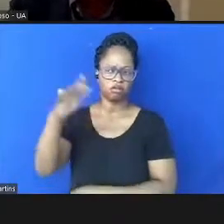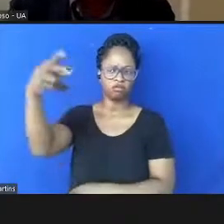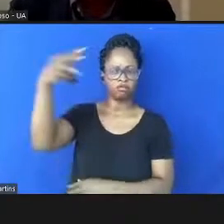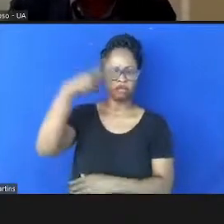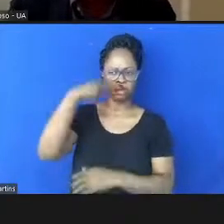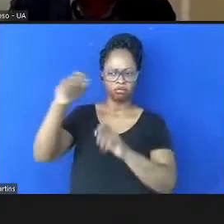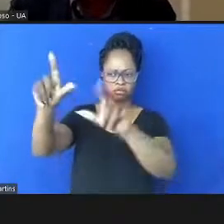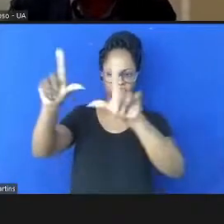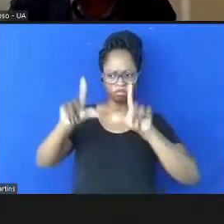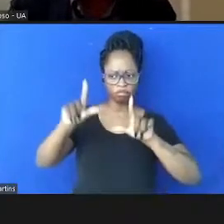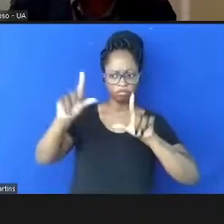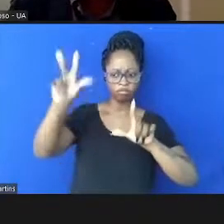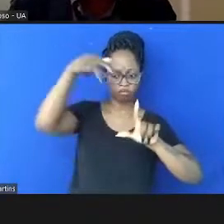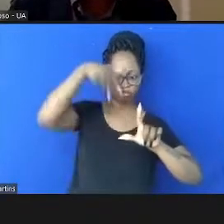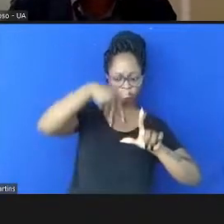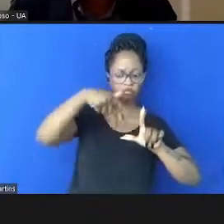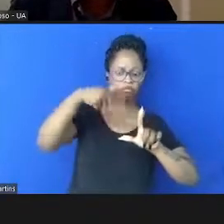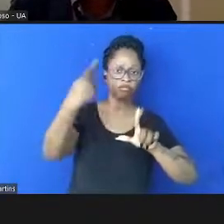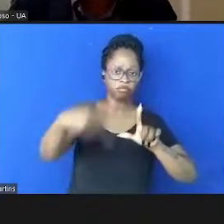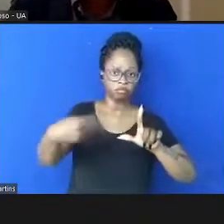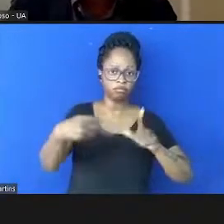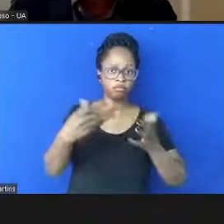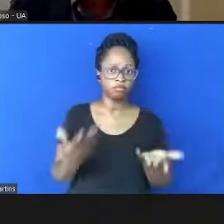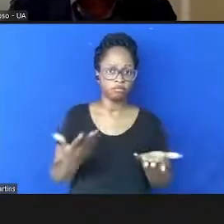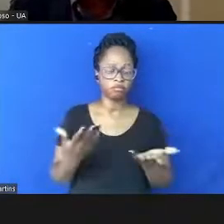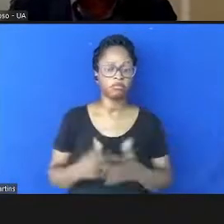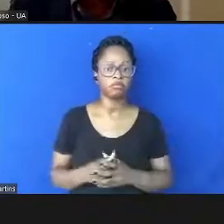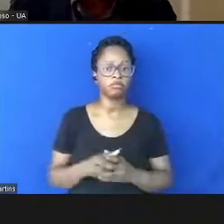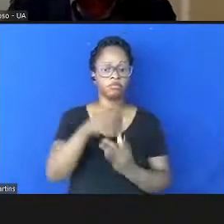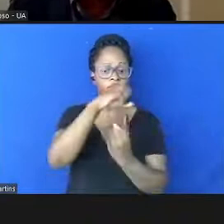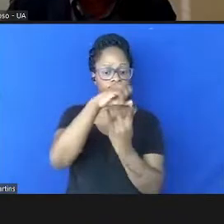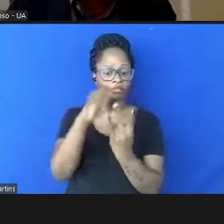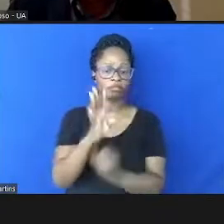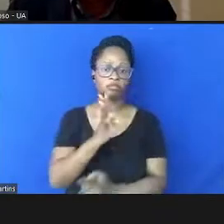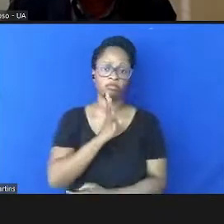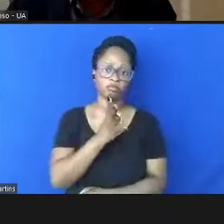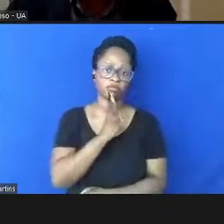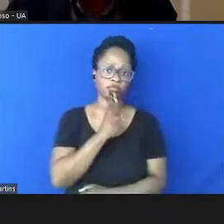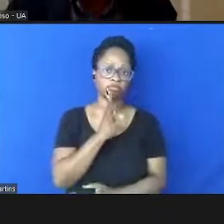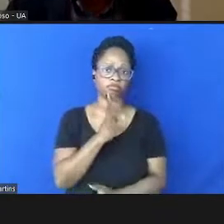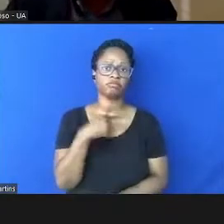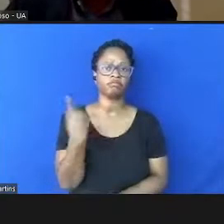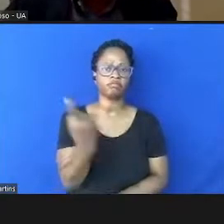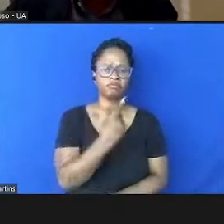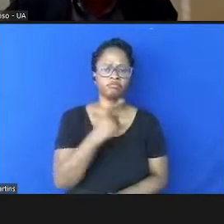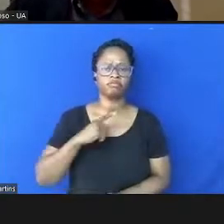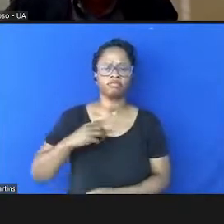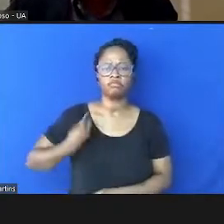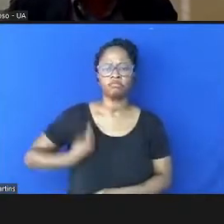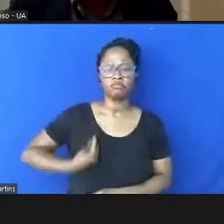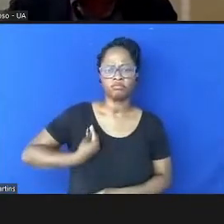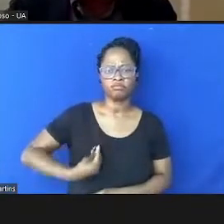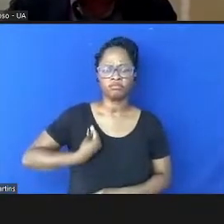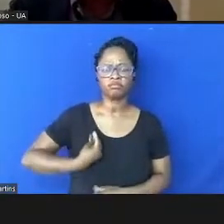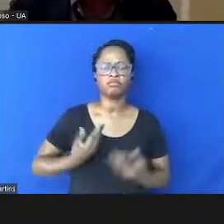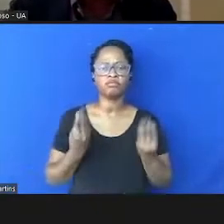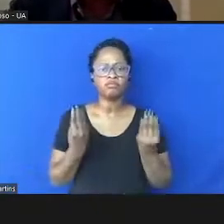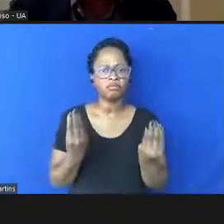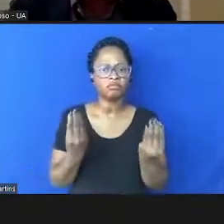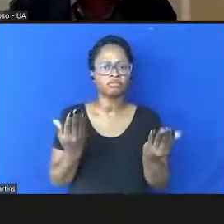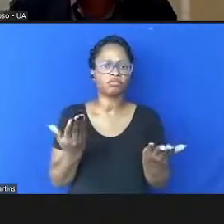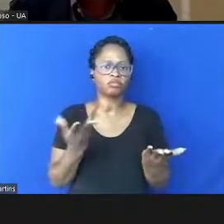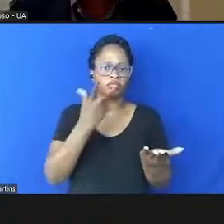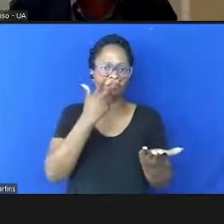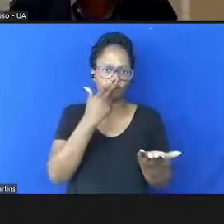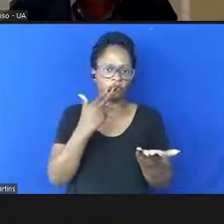Sra. Diretora da Fundação. Nós dizemos que no Jardão Diplomático costumamos